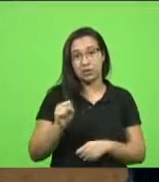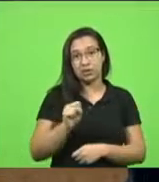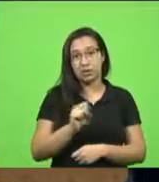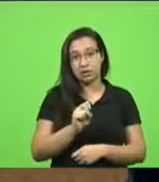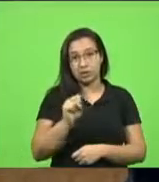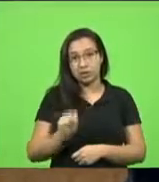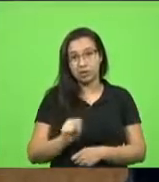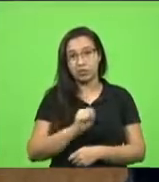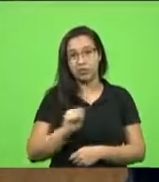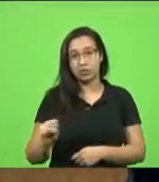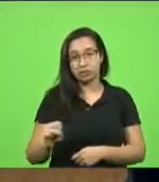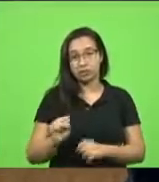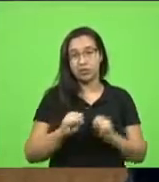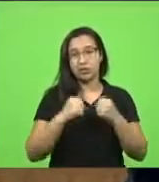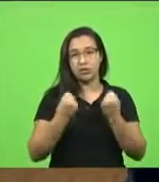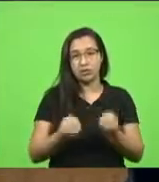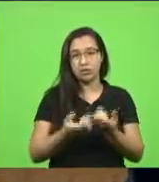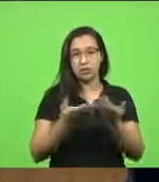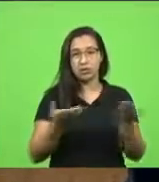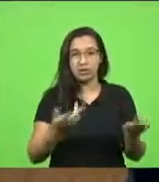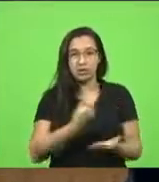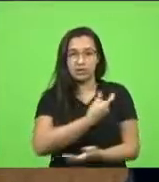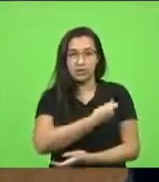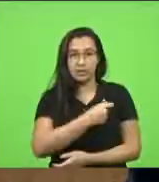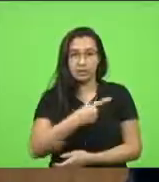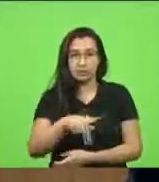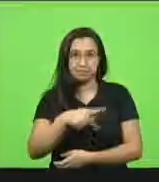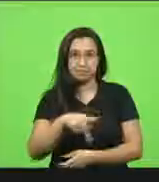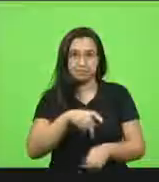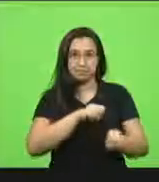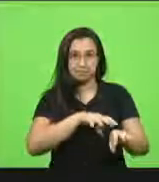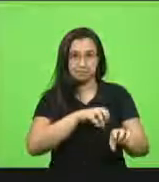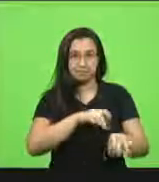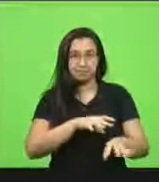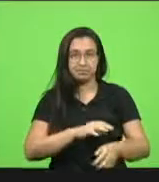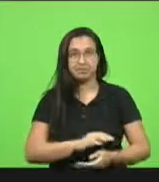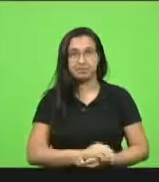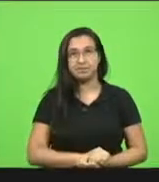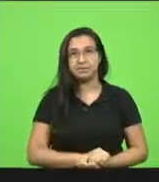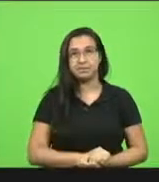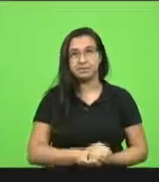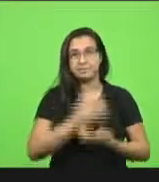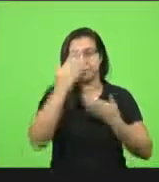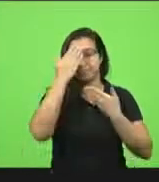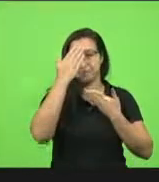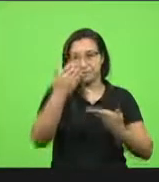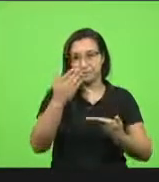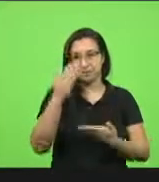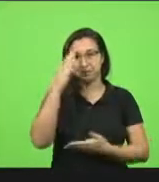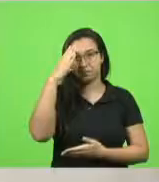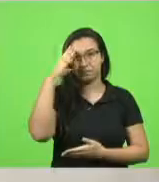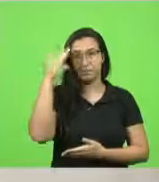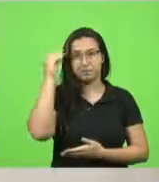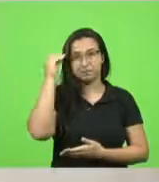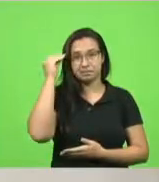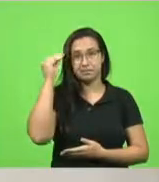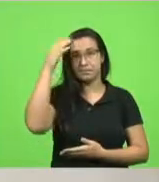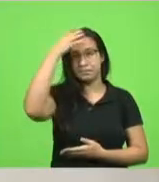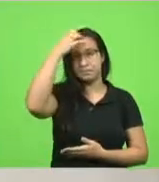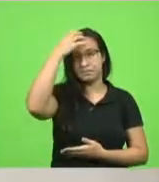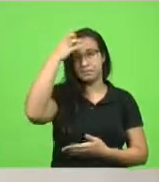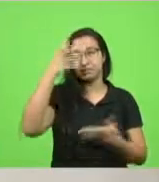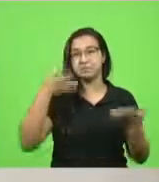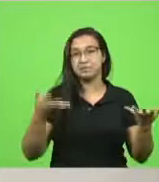vacinação dos trabalhadores em educação. Obrigada. Obrigado, deputado Ismael, deputada Carminati. Agora, o horário é do Partido dos